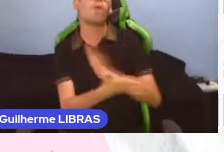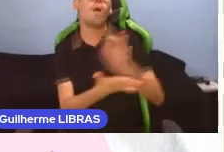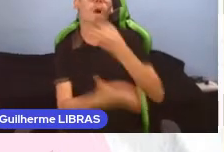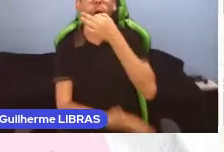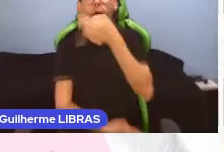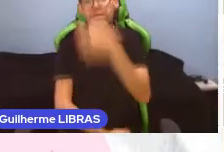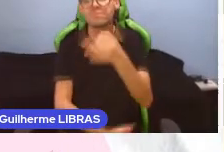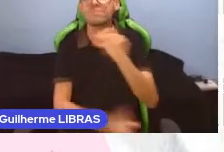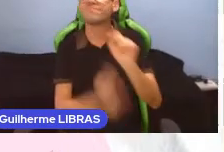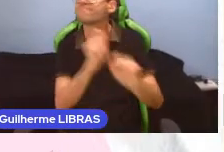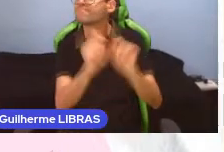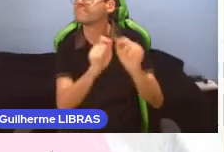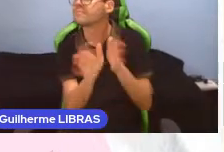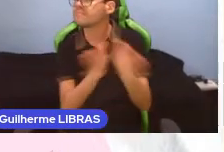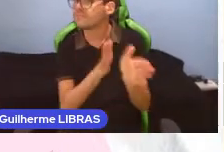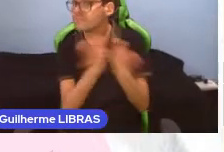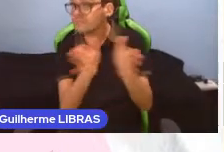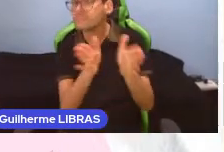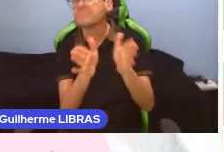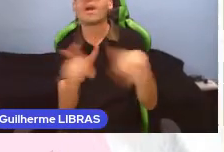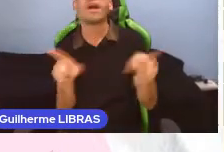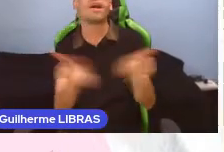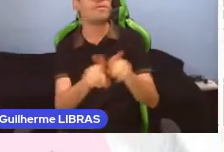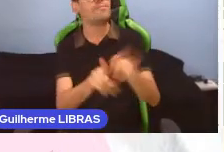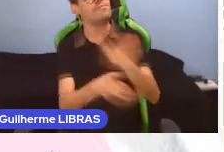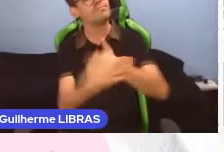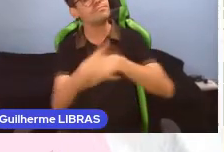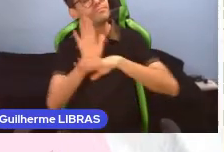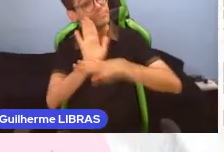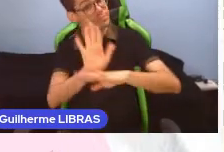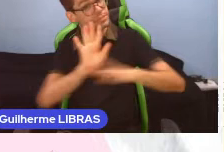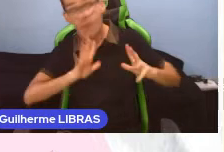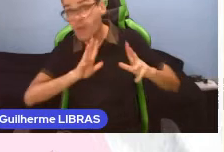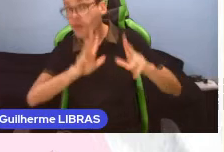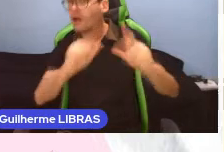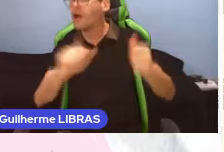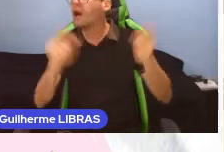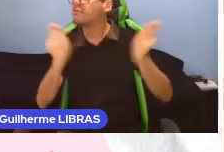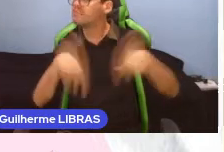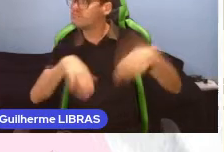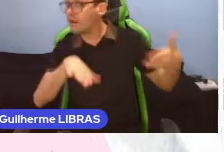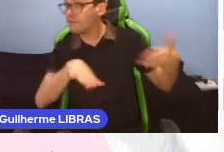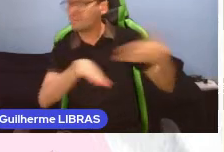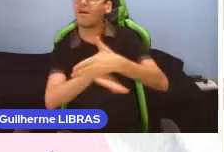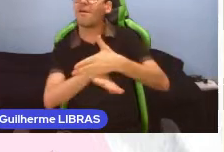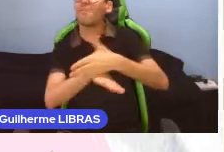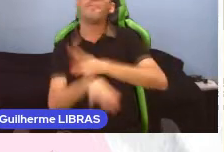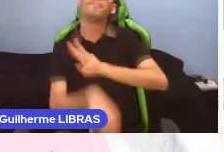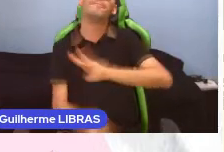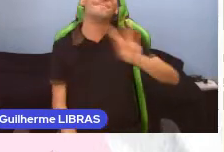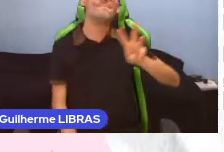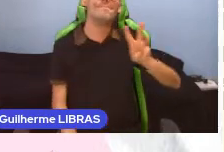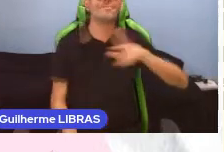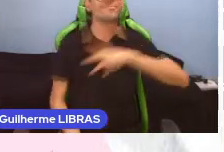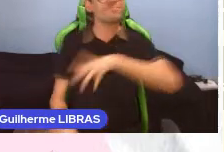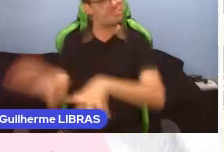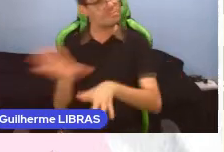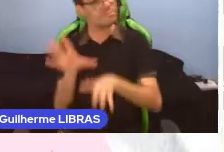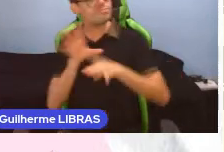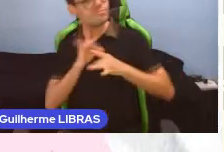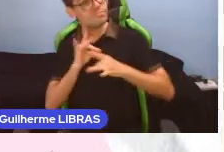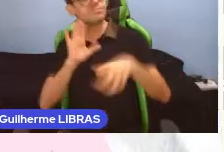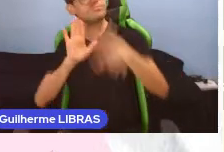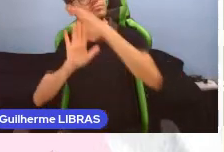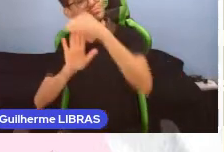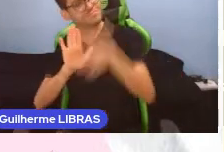acessibilidade, a fim de contribuir para que todos possam acessar, navegar e se apropriar dos conteúdos